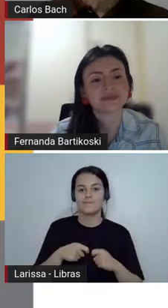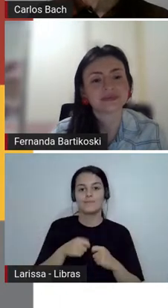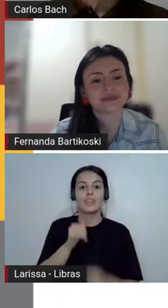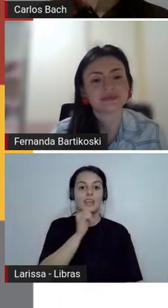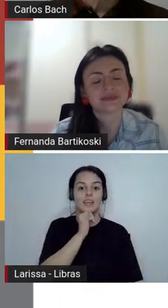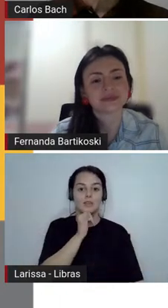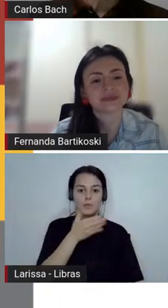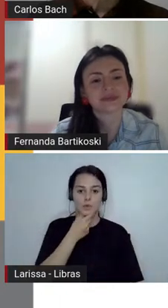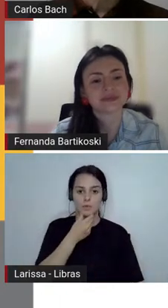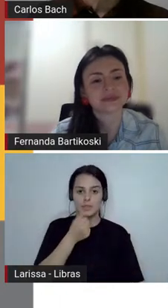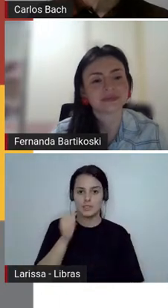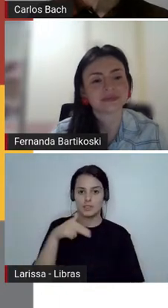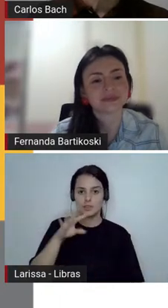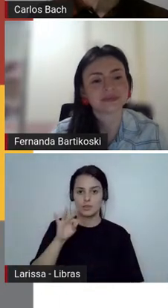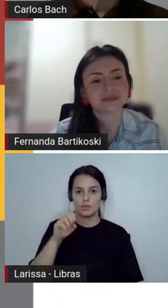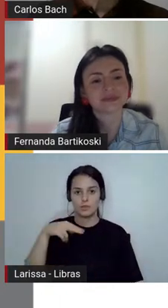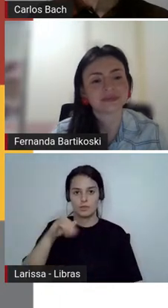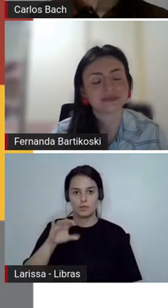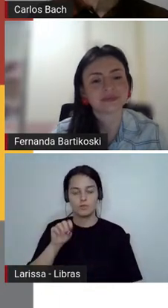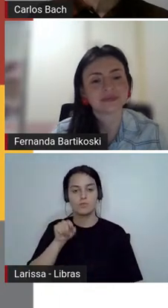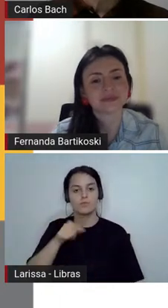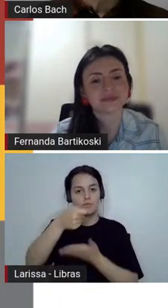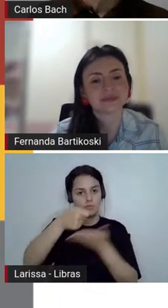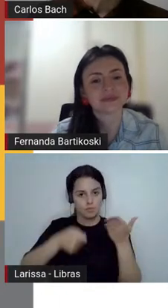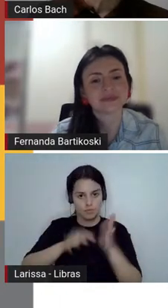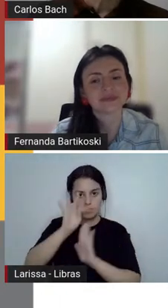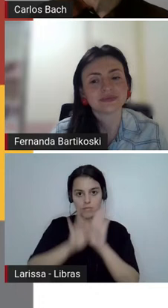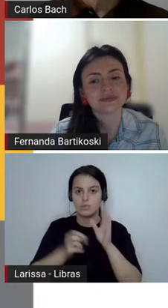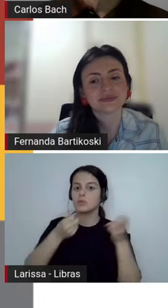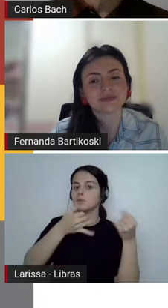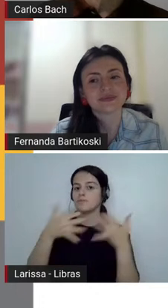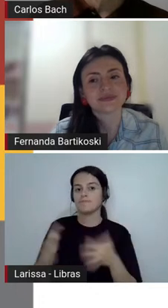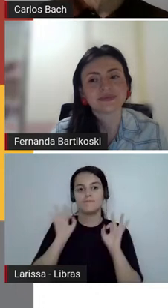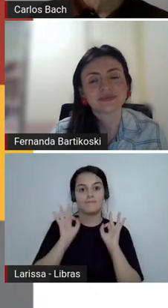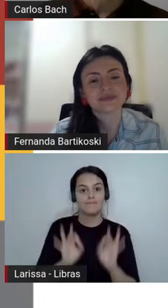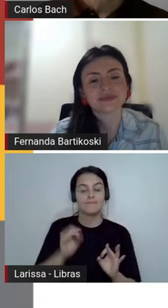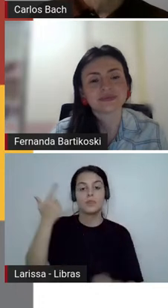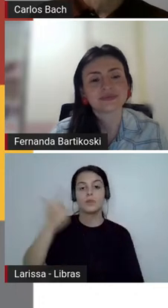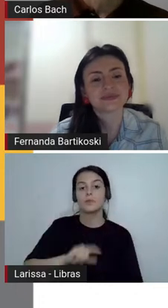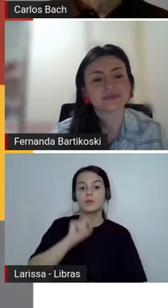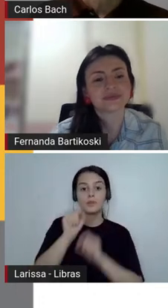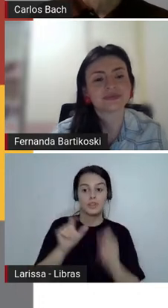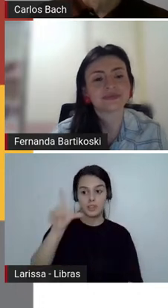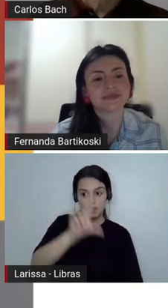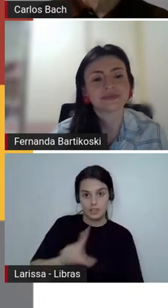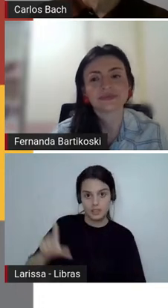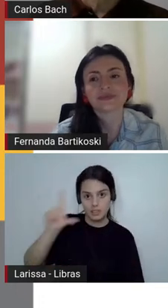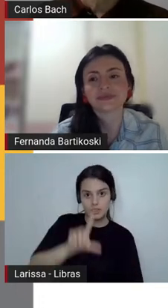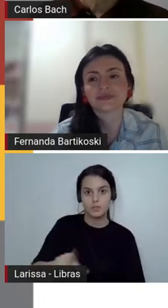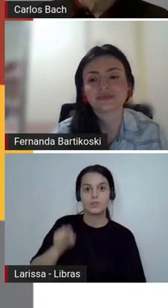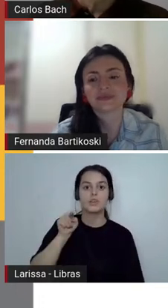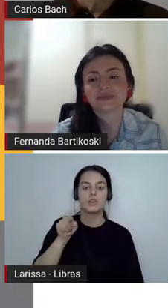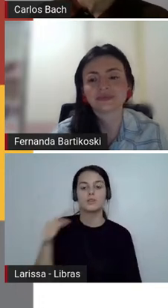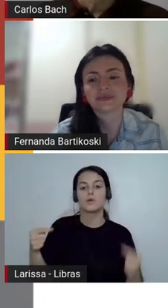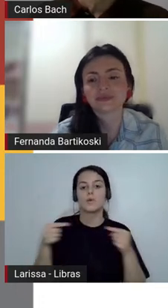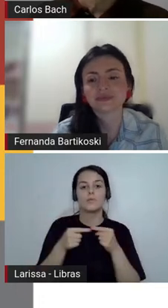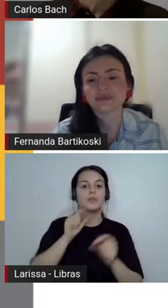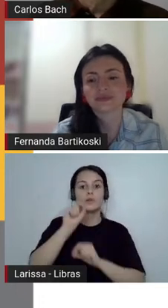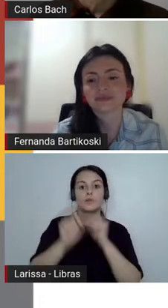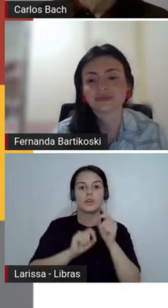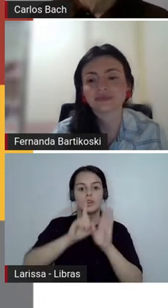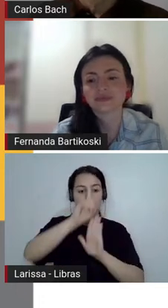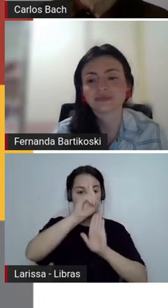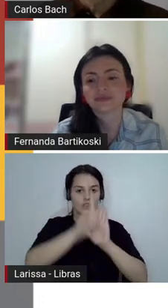arte da literatura em todas as modalidades e em todos os níveis é um direito inalienável. Então, a gente pensa muito em